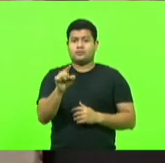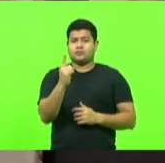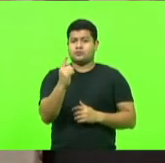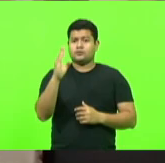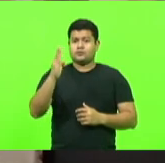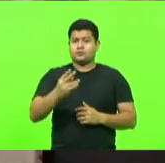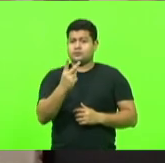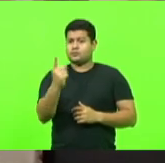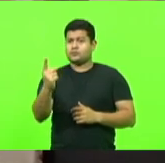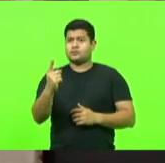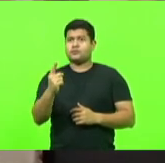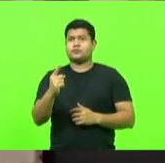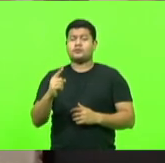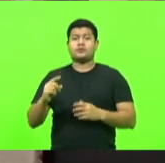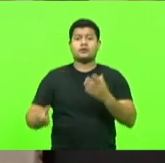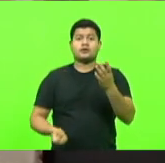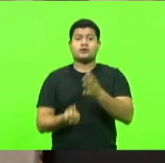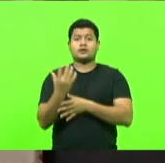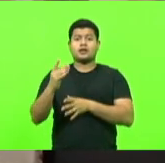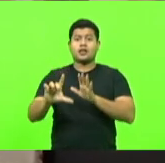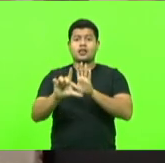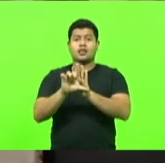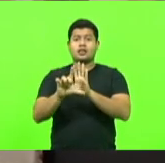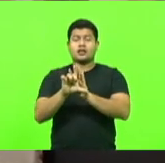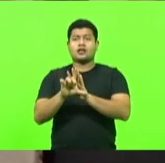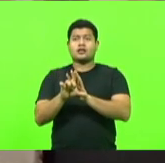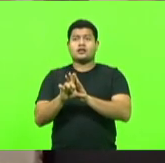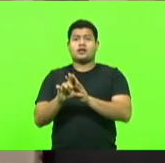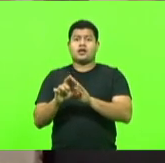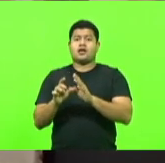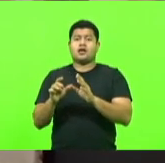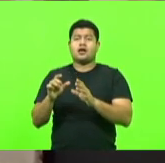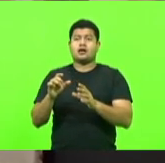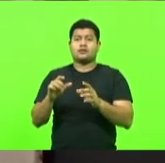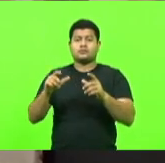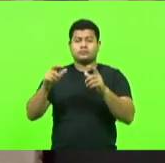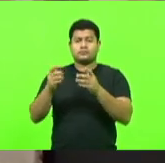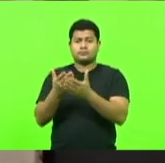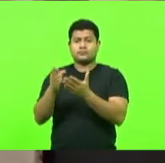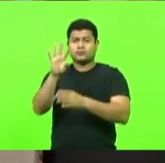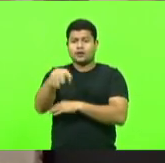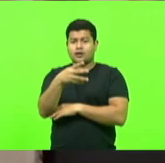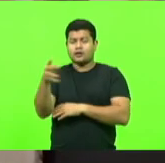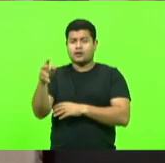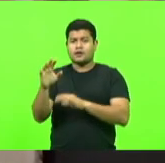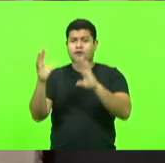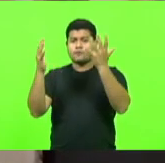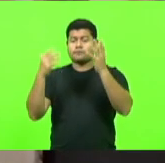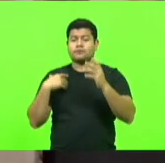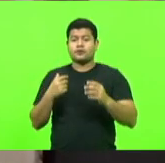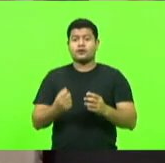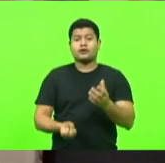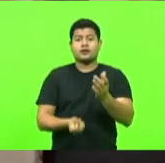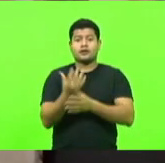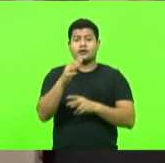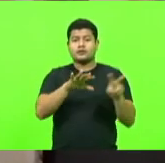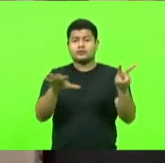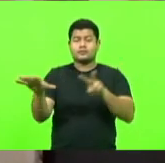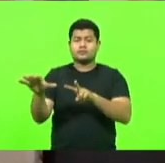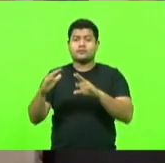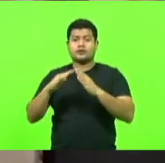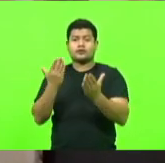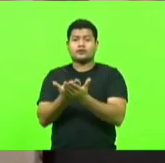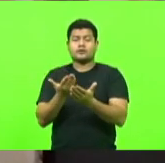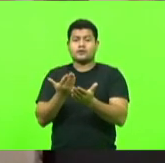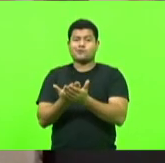então, consolida as leis de datas e festividades para instituir a Semana Escolar Estadual de Combate à